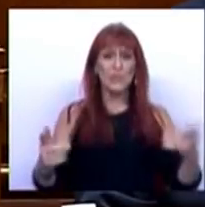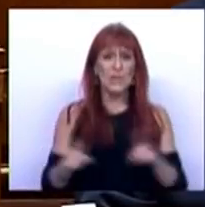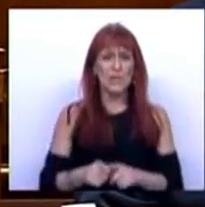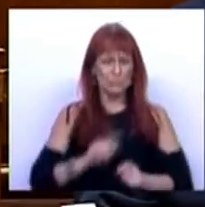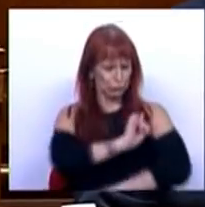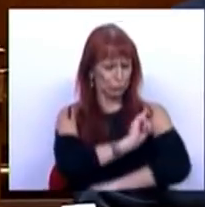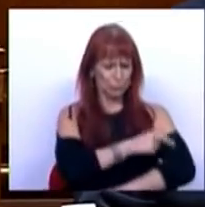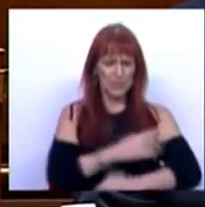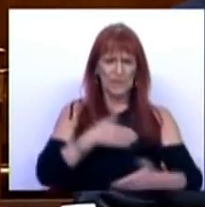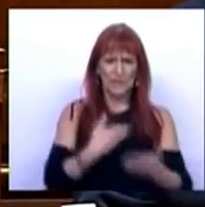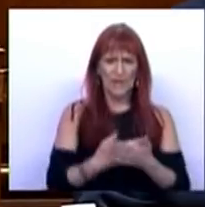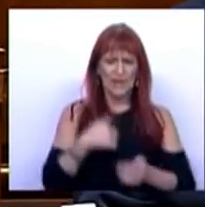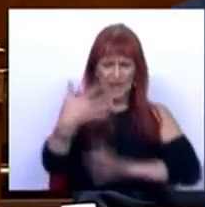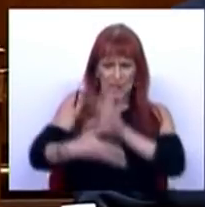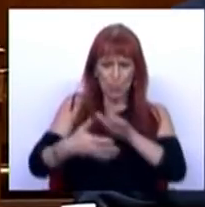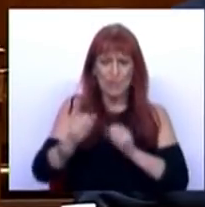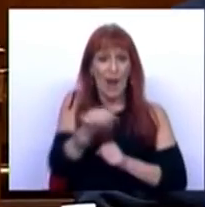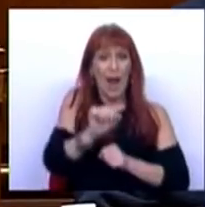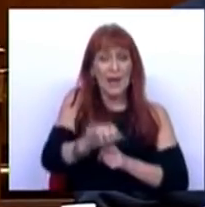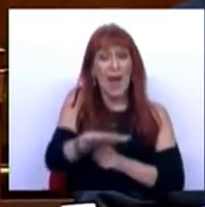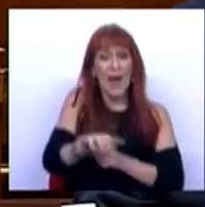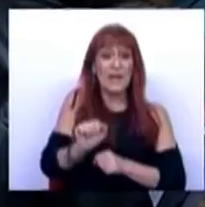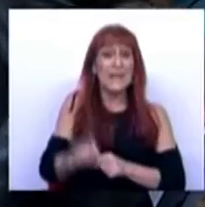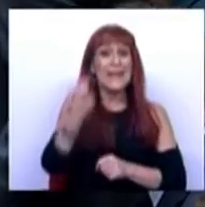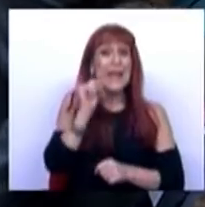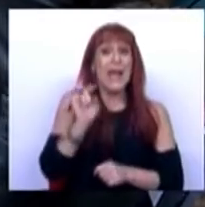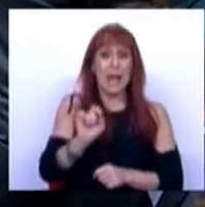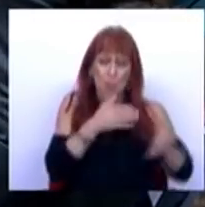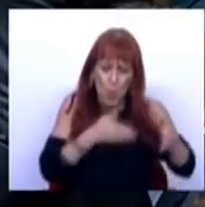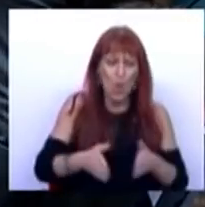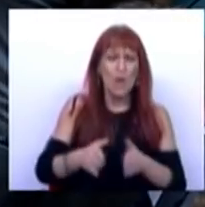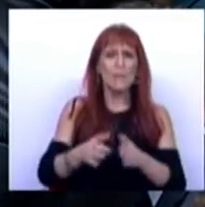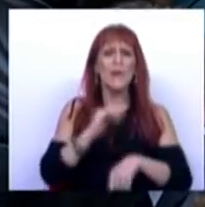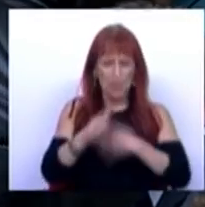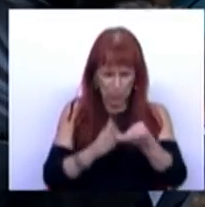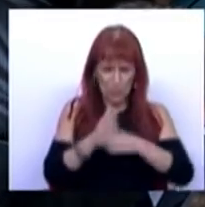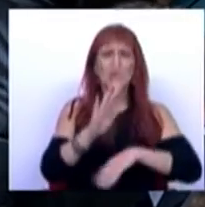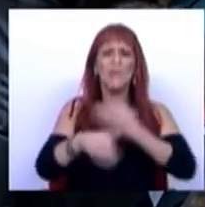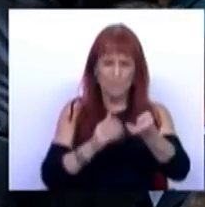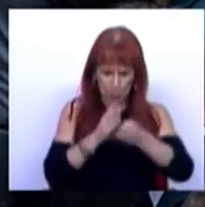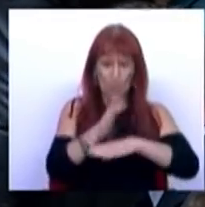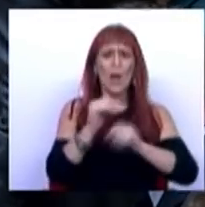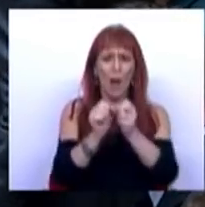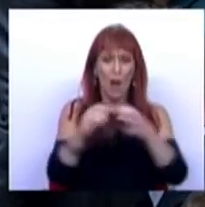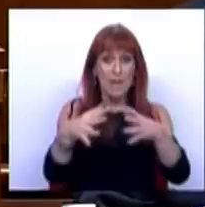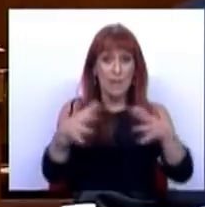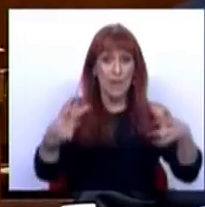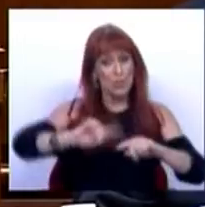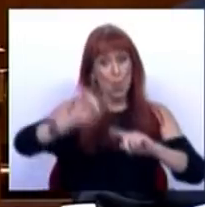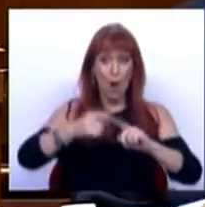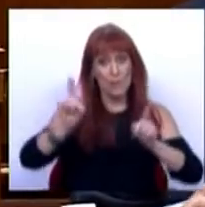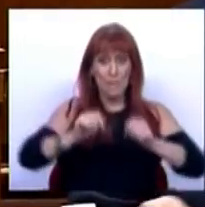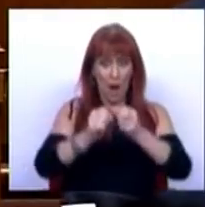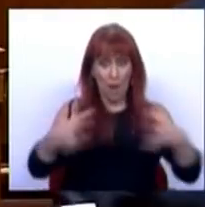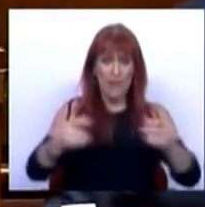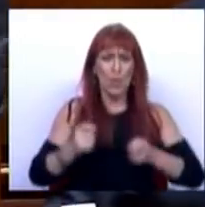fortalecer as nossas indústrias na área da defesa. Esse é um percurso que vamos prosseguir e vamos continuar a aumentar. E este ano também